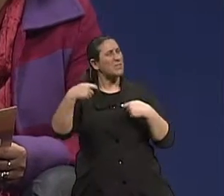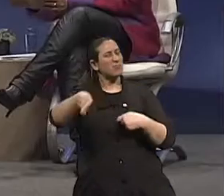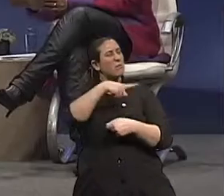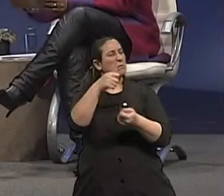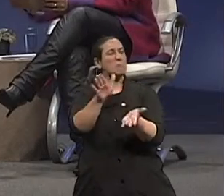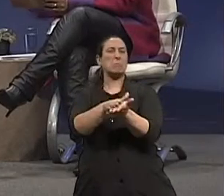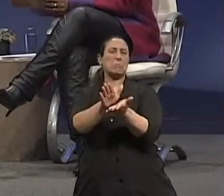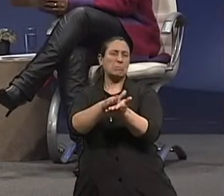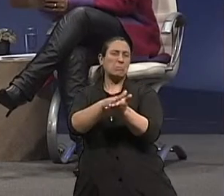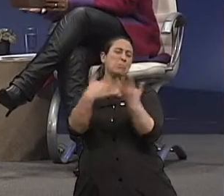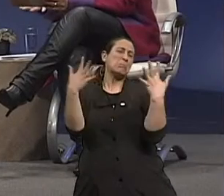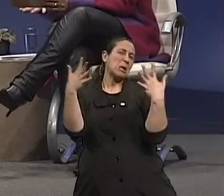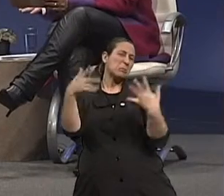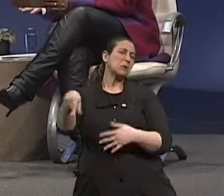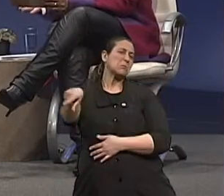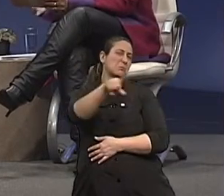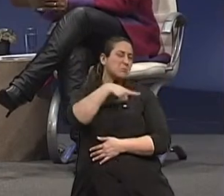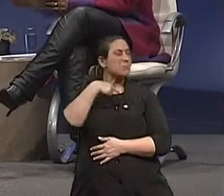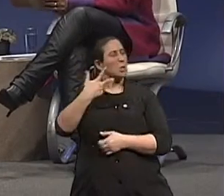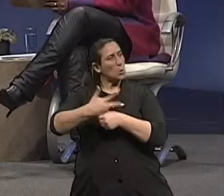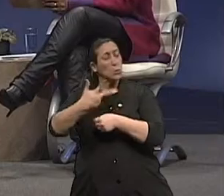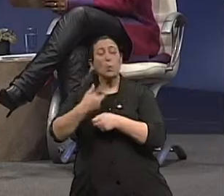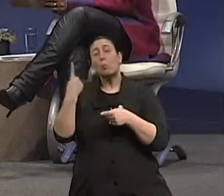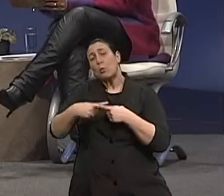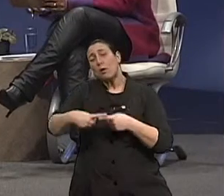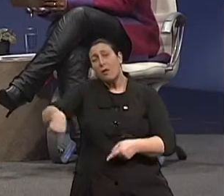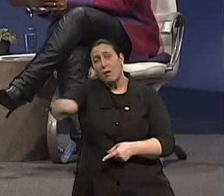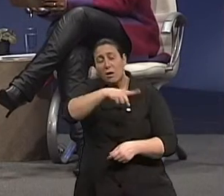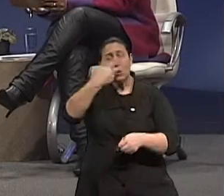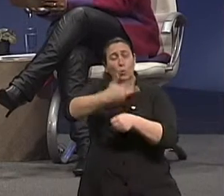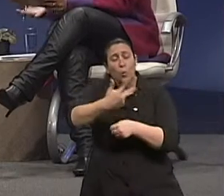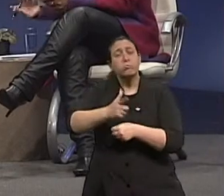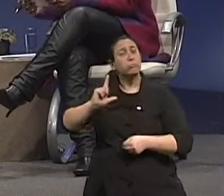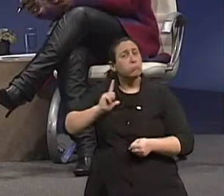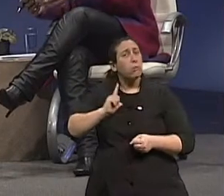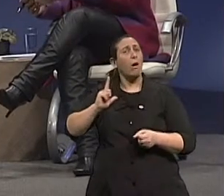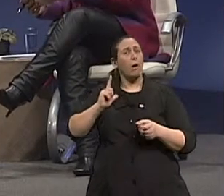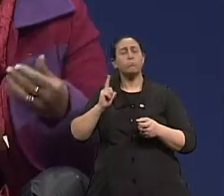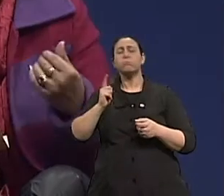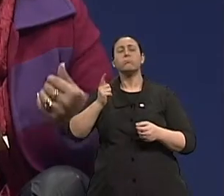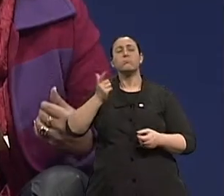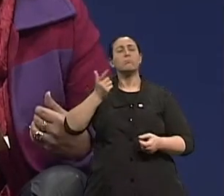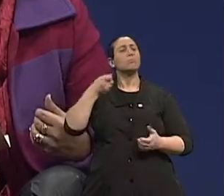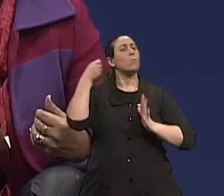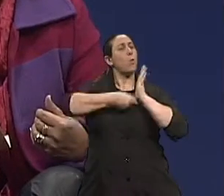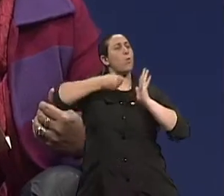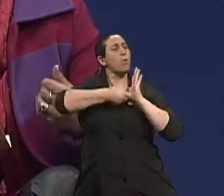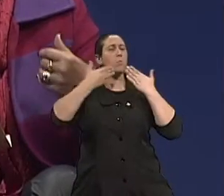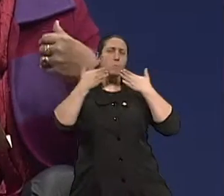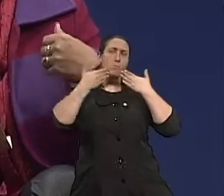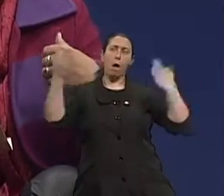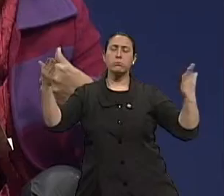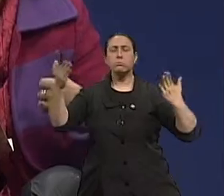assumindo uma outra postura frente à sociedade, uma outra postura frente à vida, embora tenham tido aquela educação